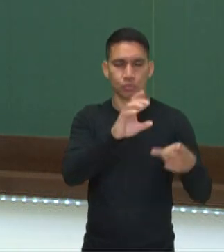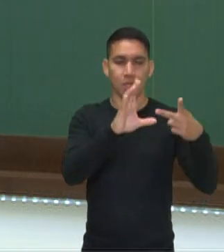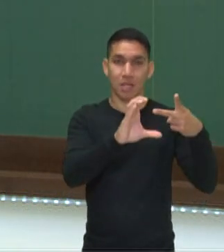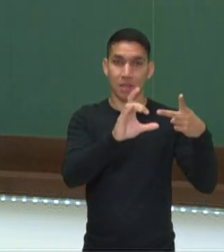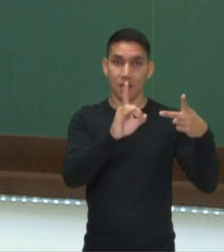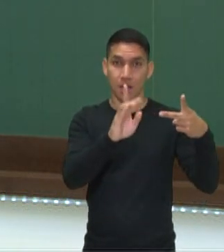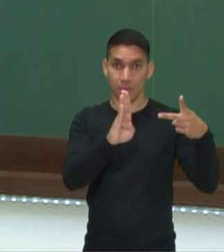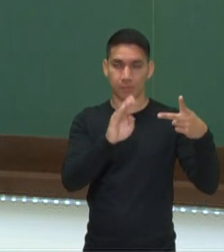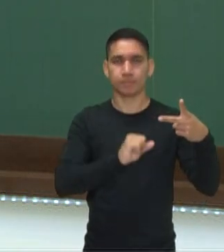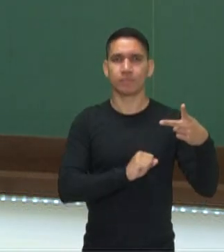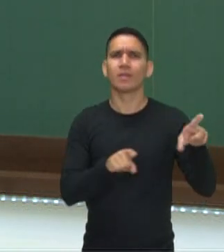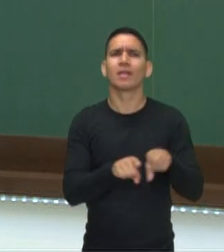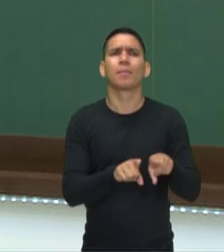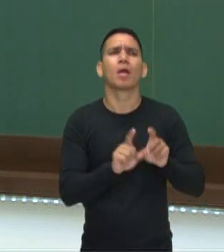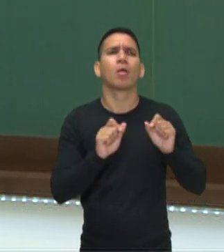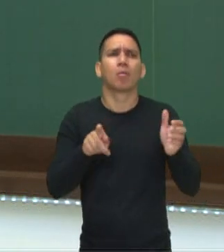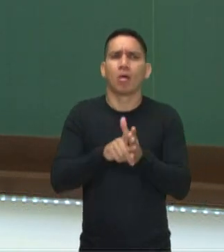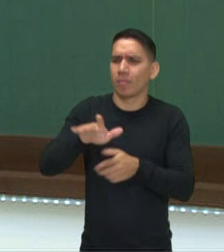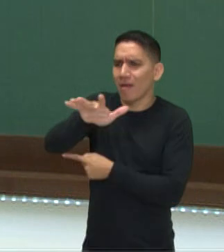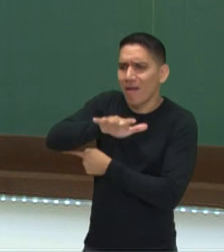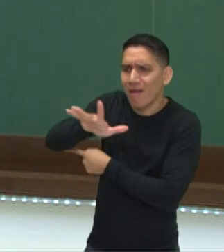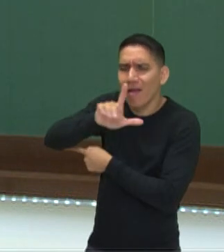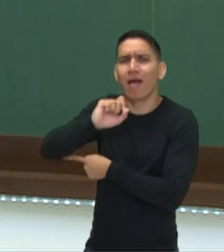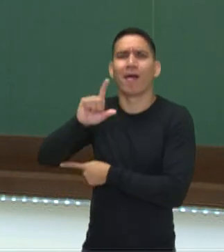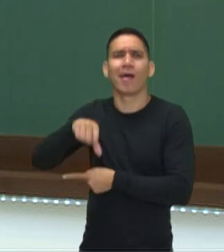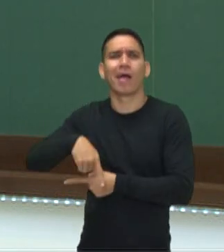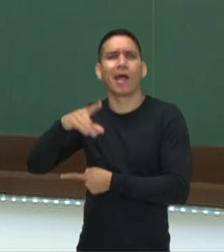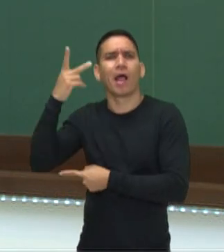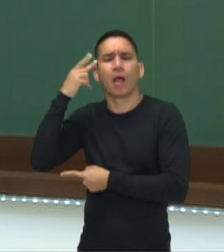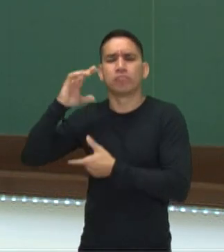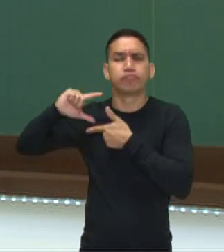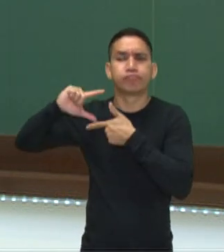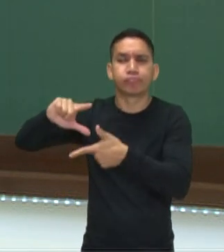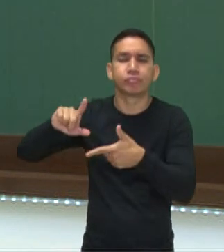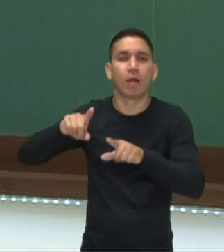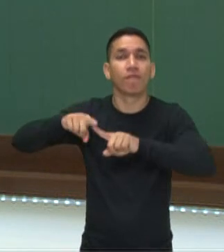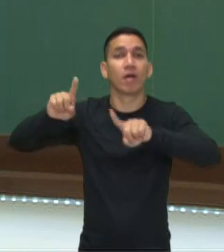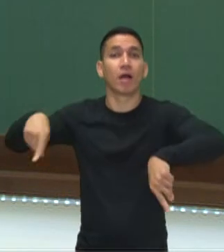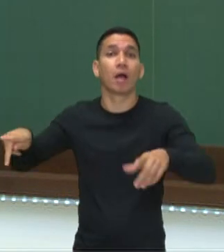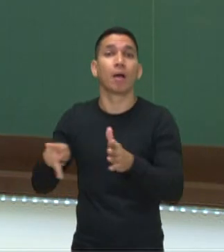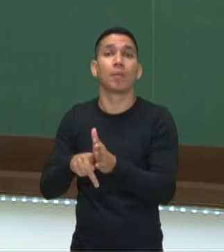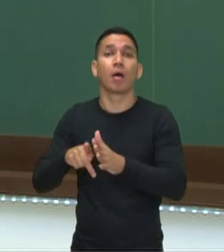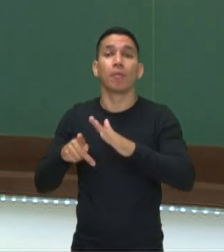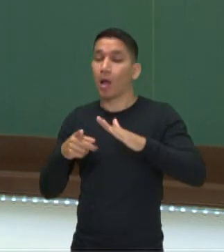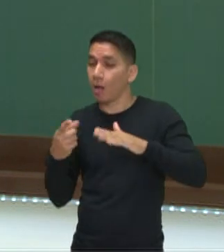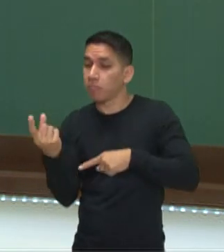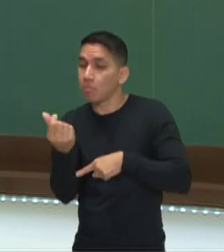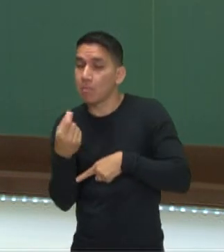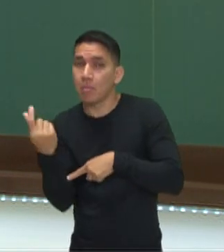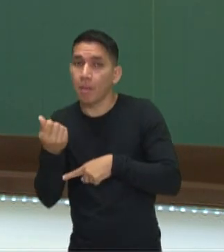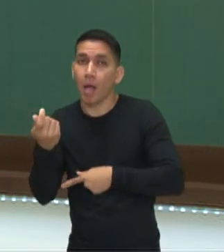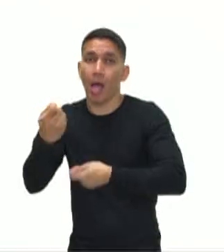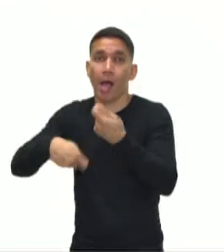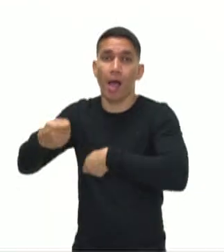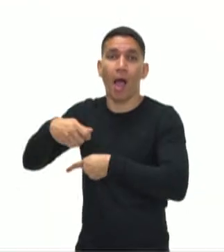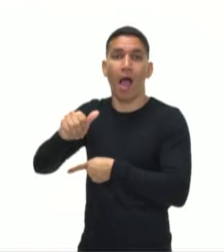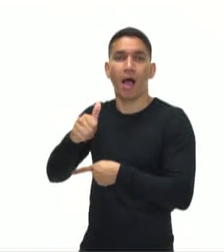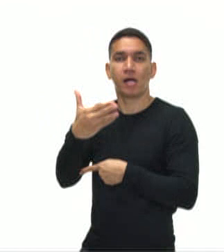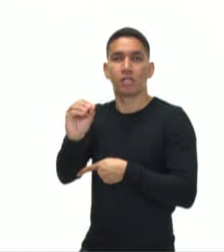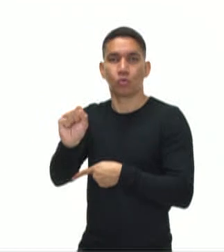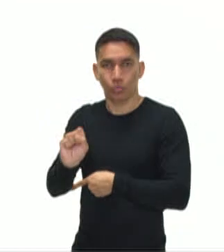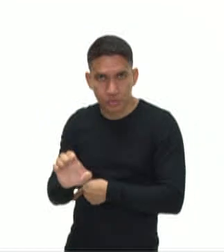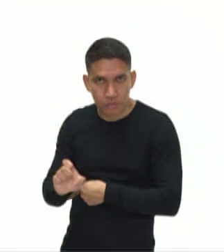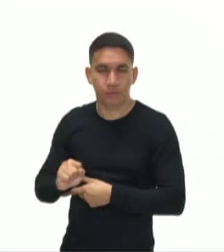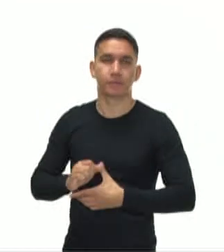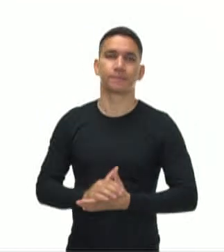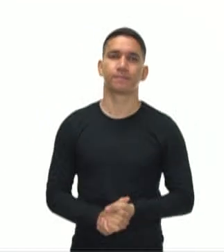mercado. Um exemplo mais clássico disso é exatamente o mercado de ações. Dentro do Tesouro